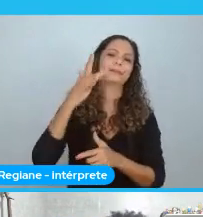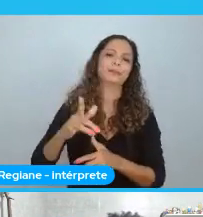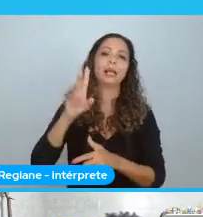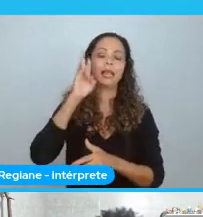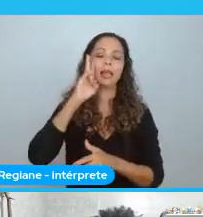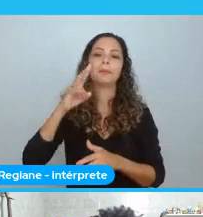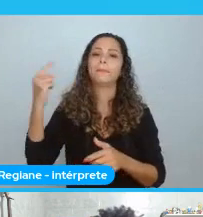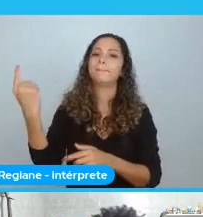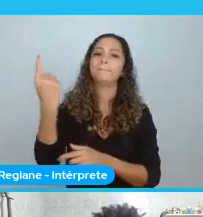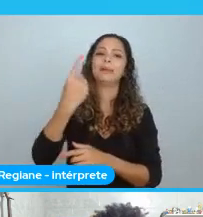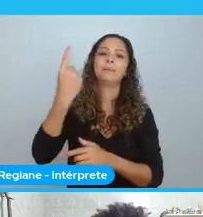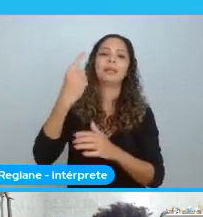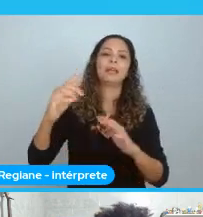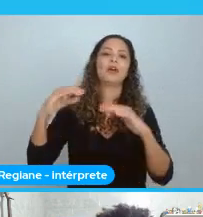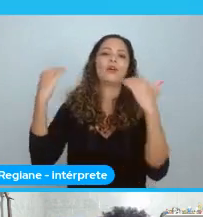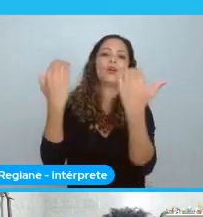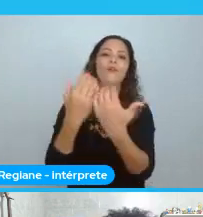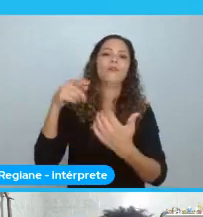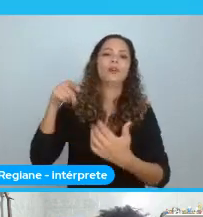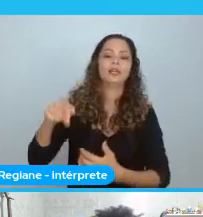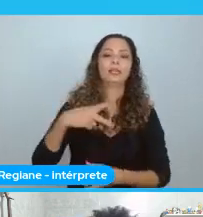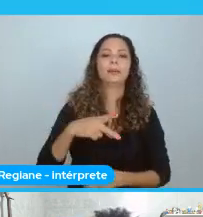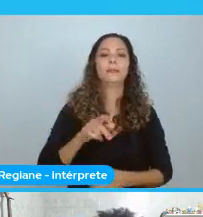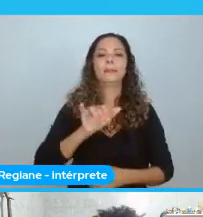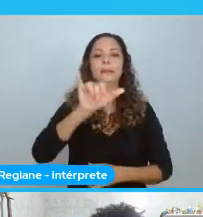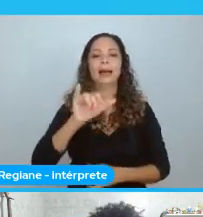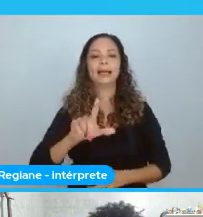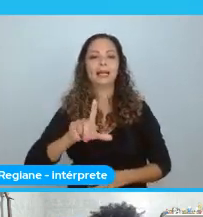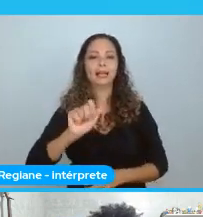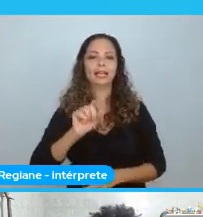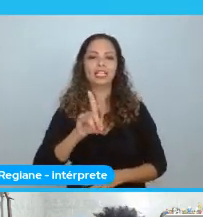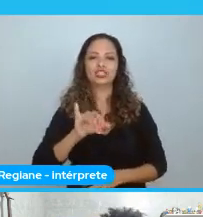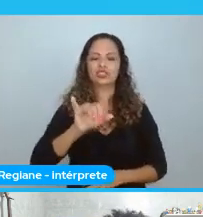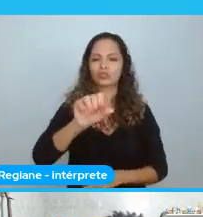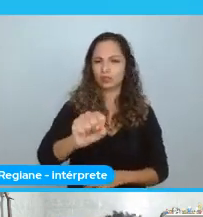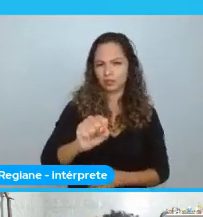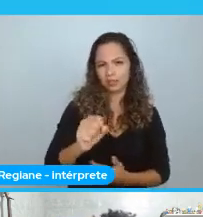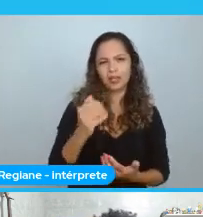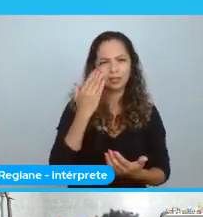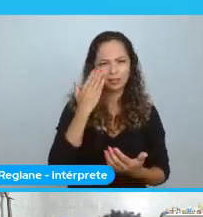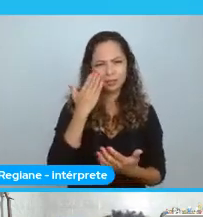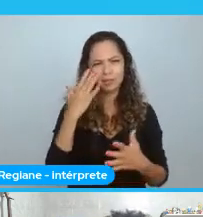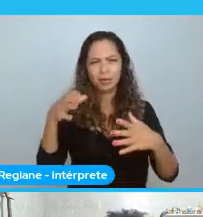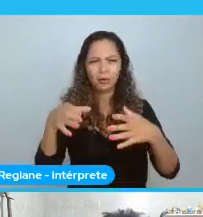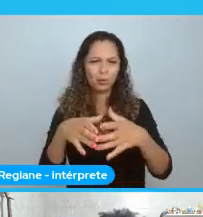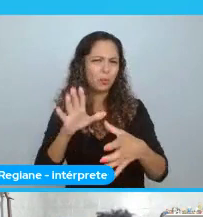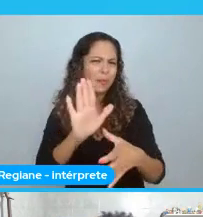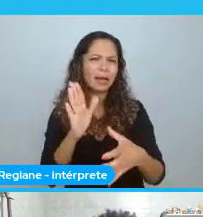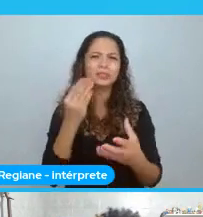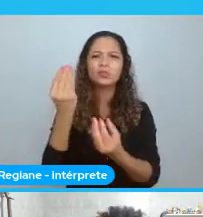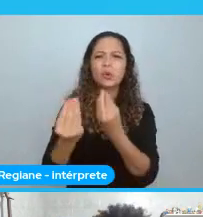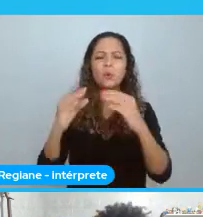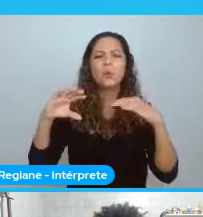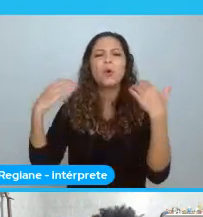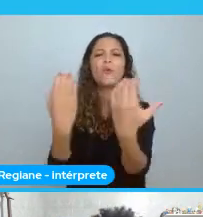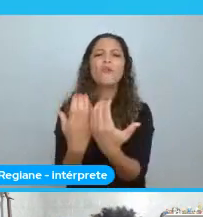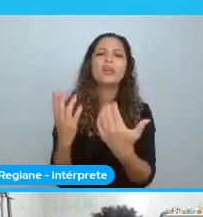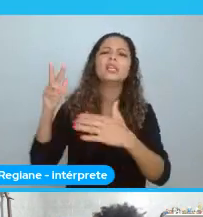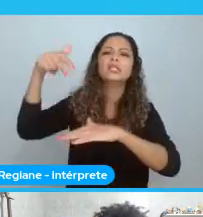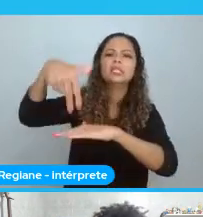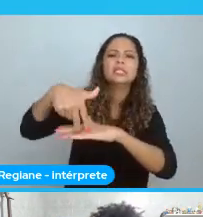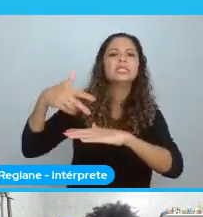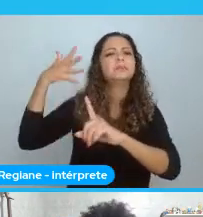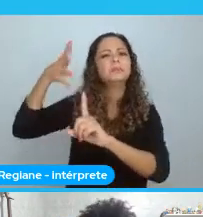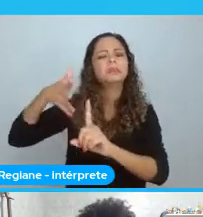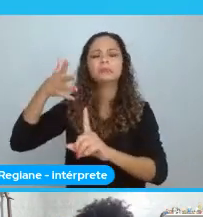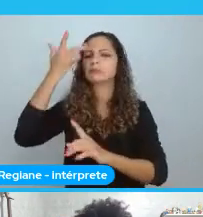Nesse dia não. Também ia rolar no evento. Eu não sabia nem o que era. Eu sabia o que era Pileiras. Mas como seria essa conferência? Eu não sabia quem ia falar. Eu não sabia de nada. Eu só